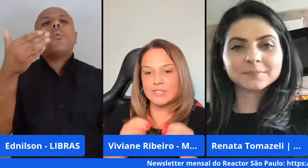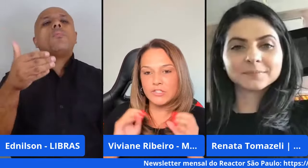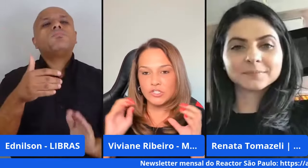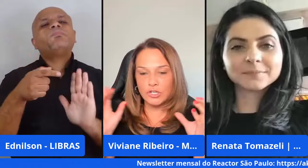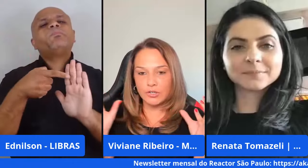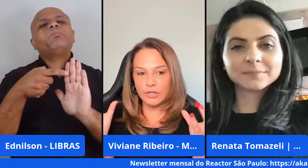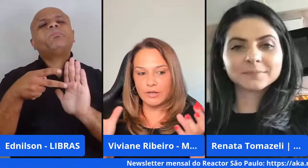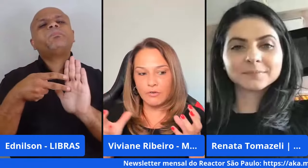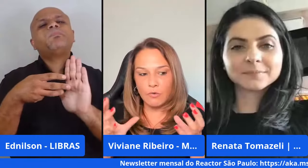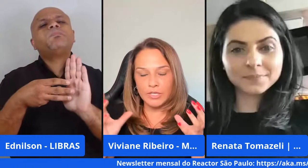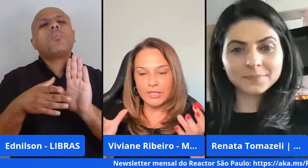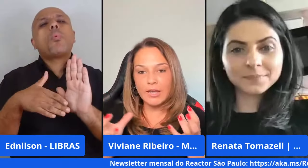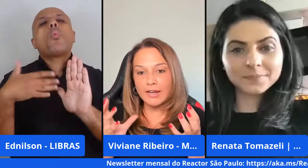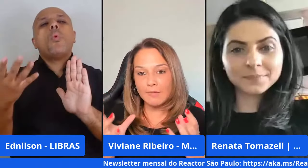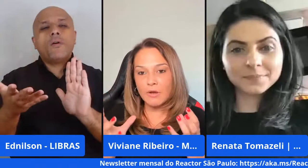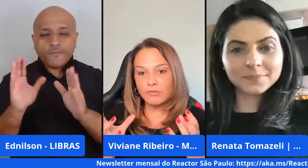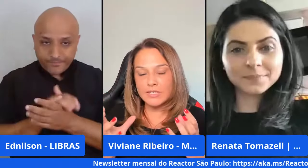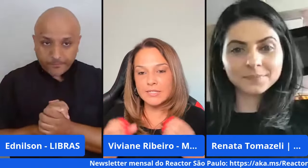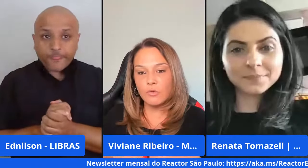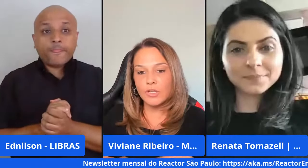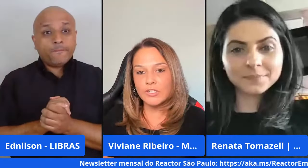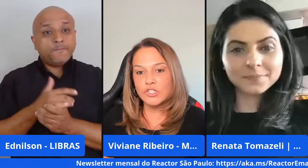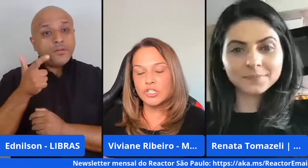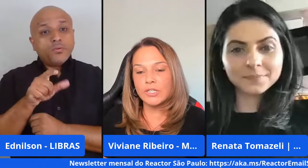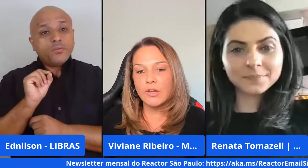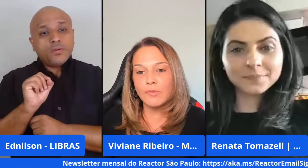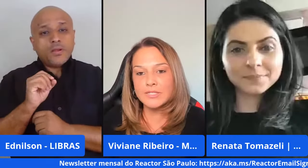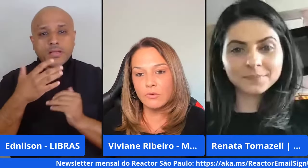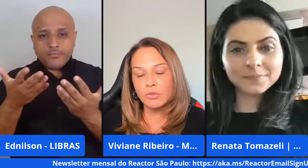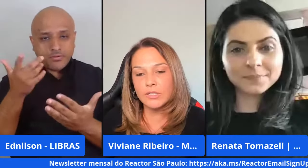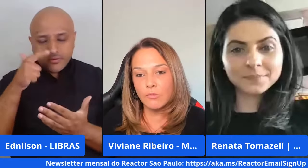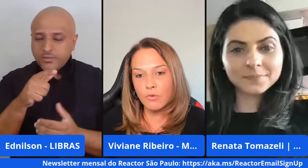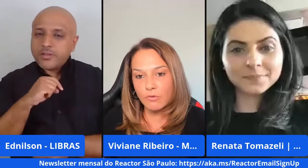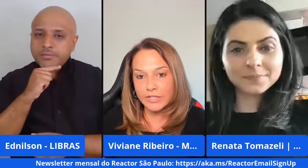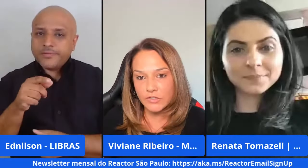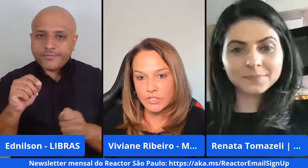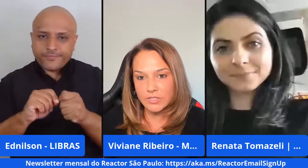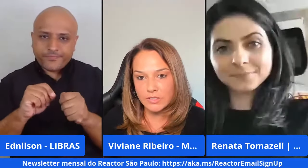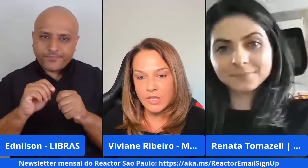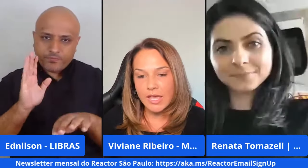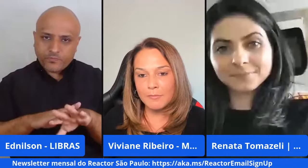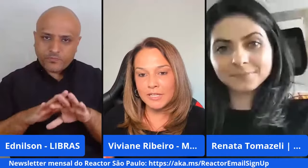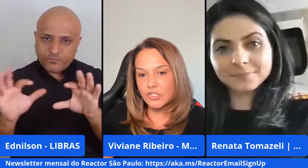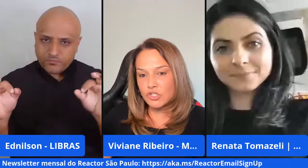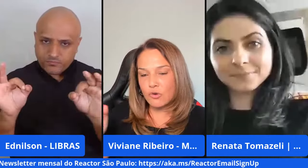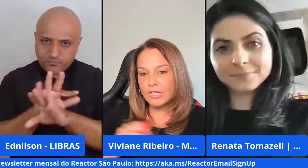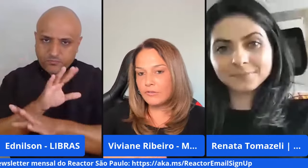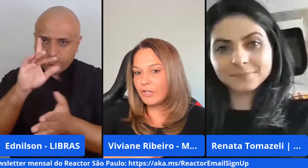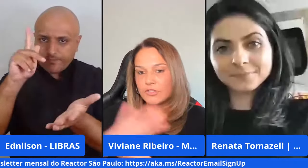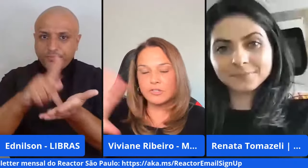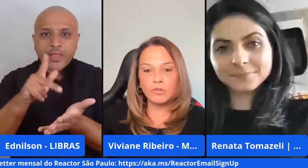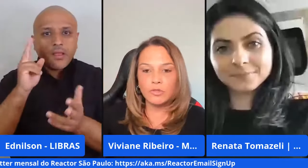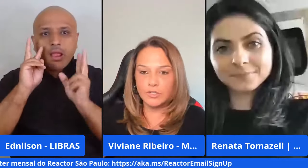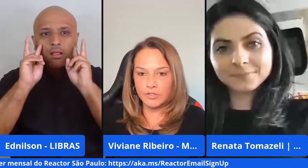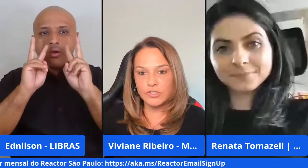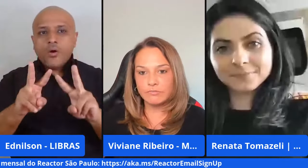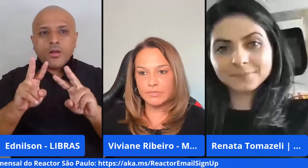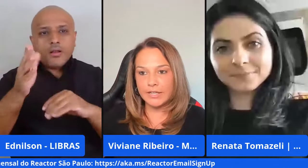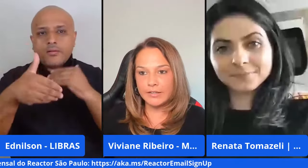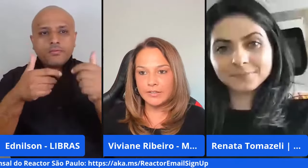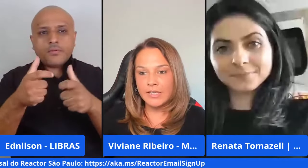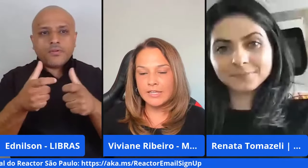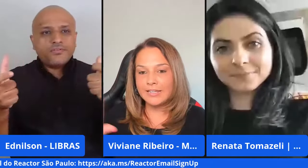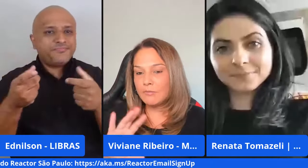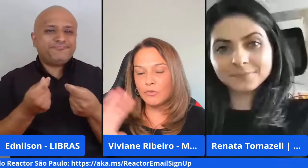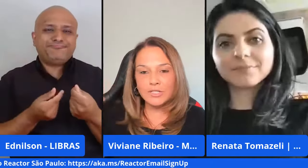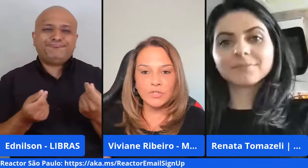às vezes a gente o que que acaba acontecendo quando a gente não executa e não concretiza é porque a gente olha e o negócio é muito grande